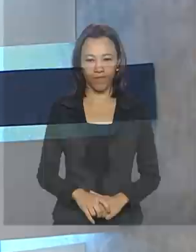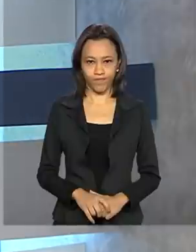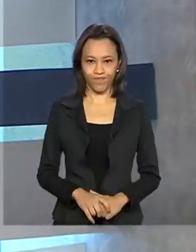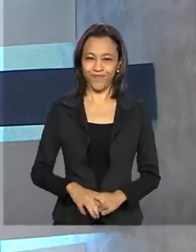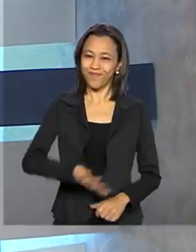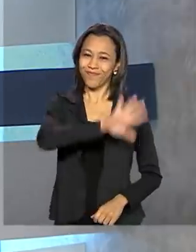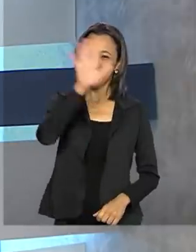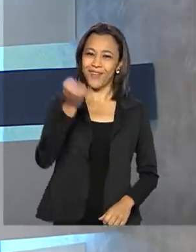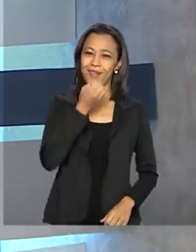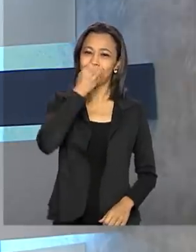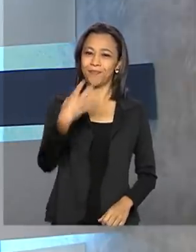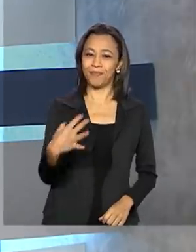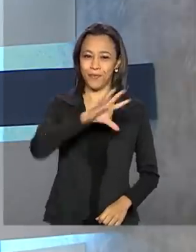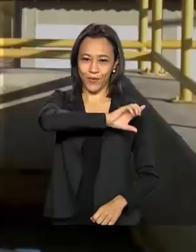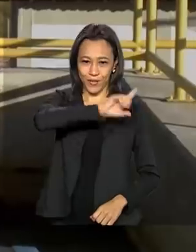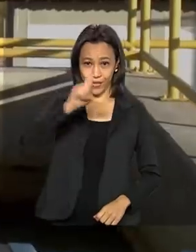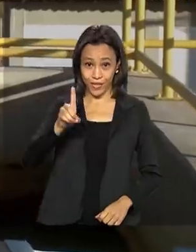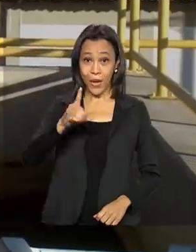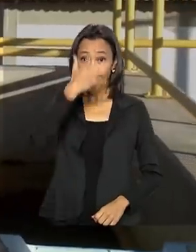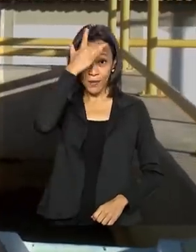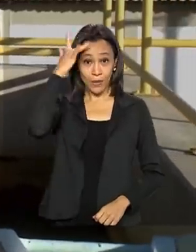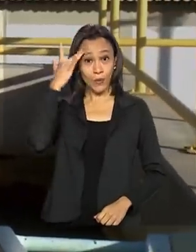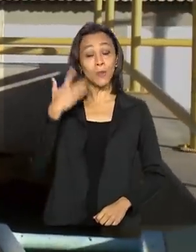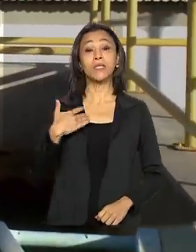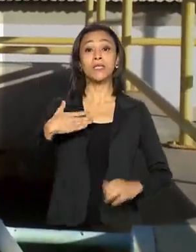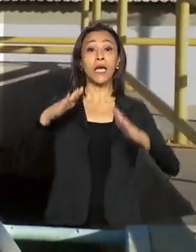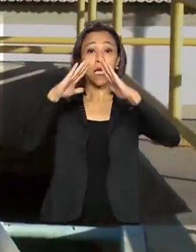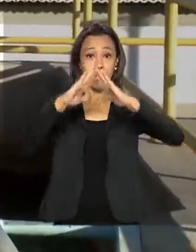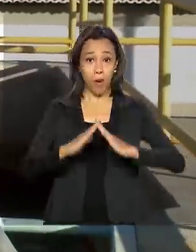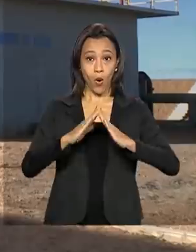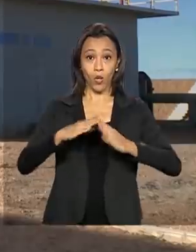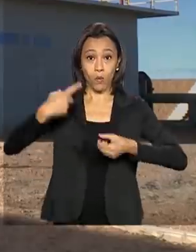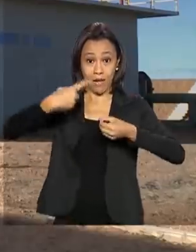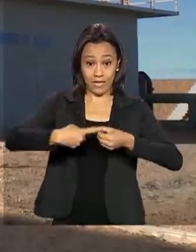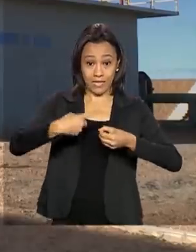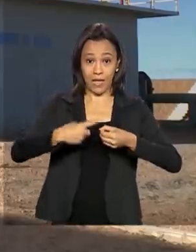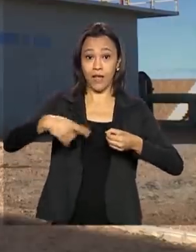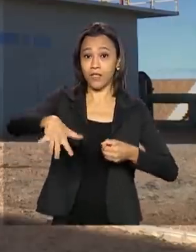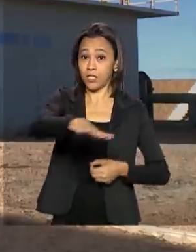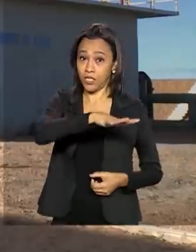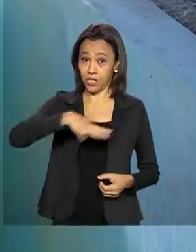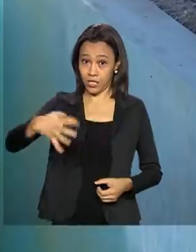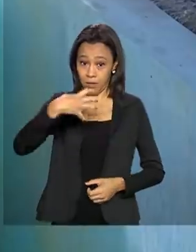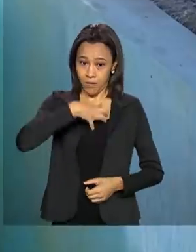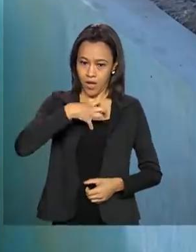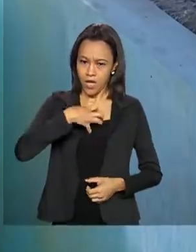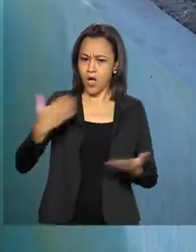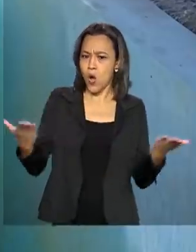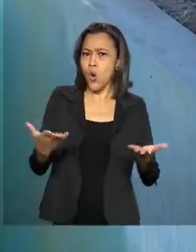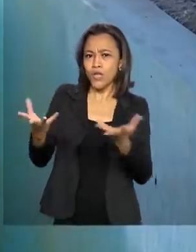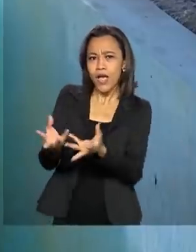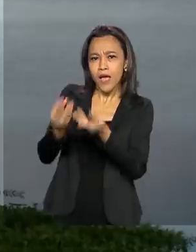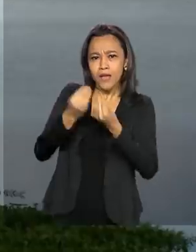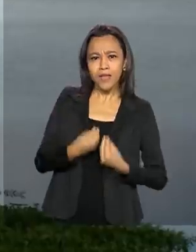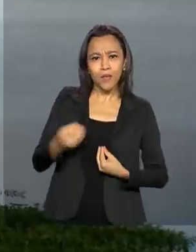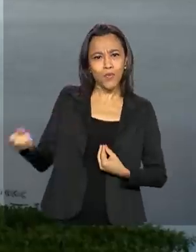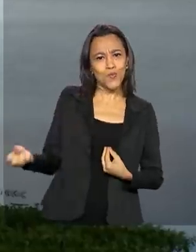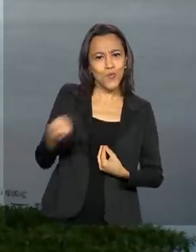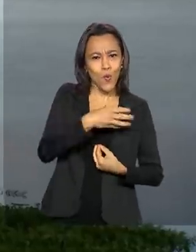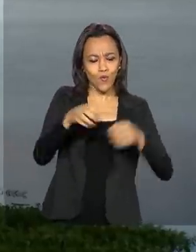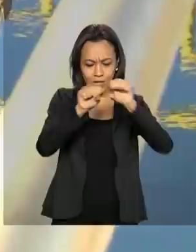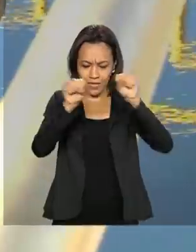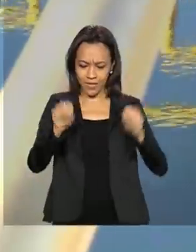Olá, bom dia! Moradores da cidade baiana de Campo Alegre de Lourdes recebem hoje um novo sistema de